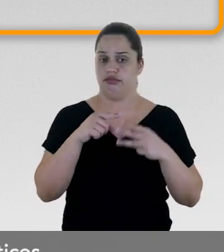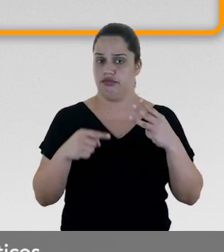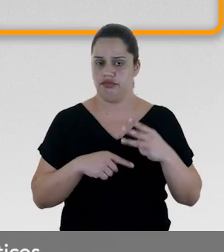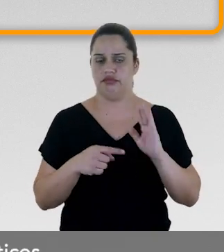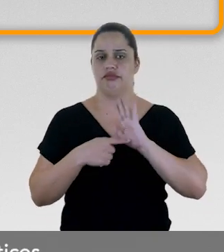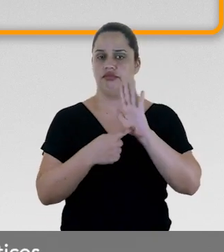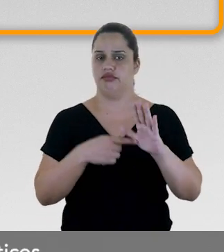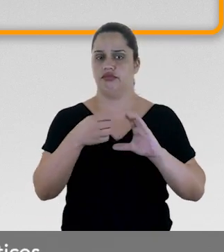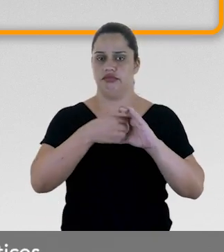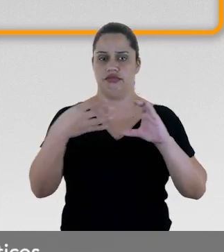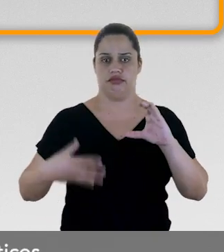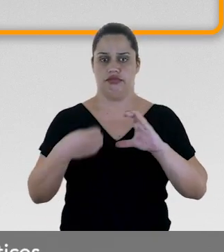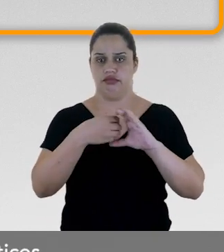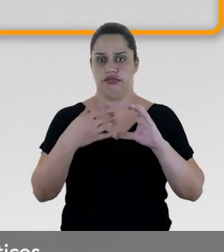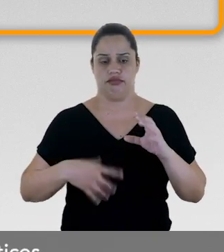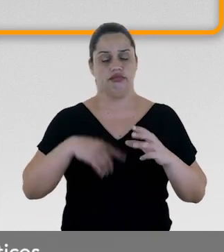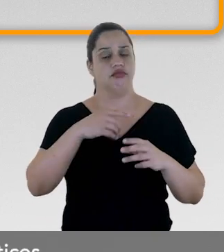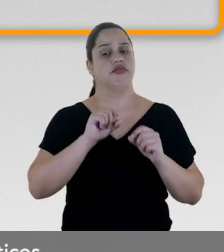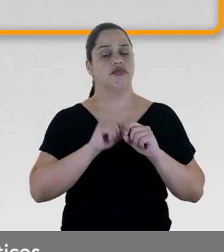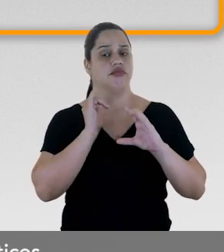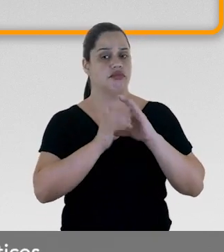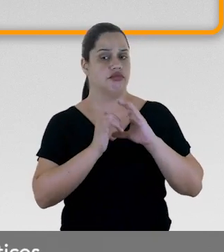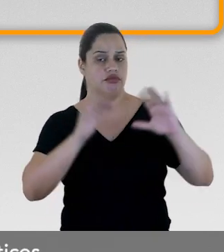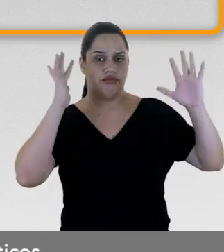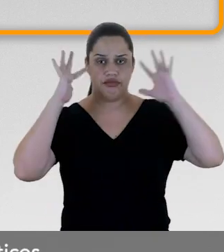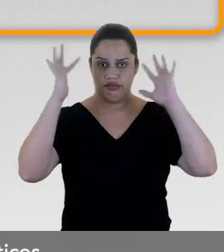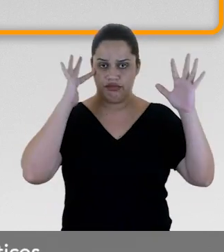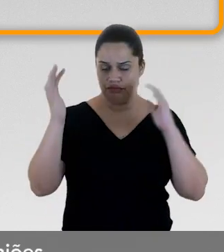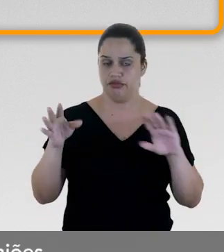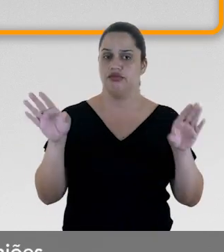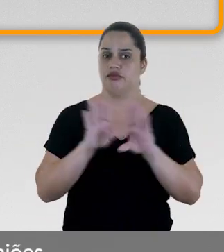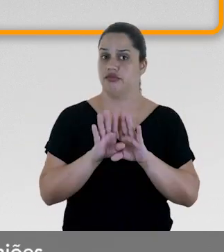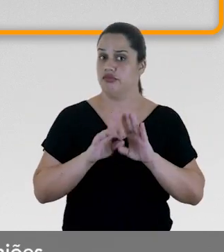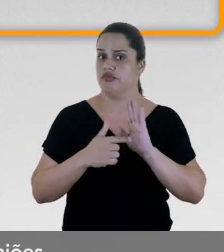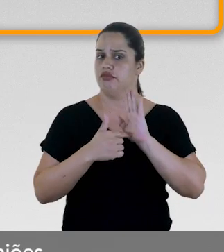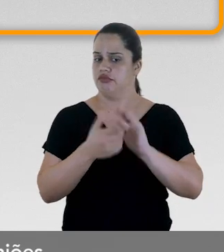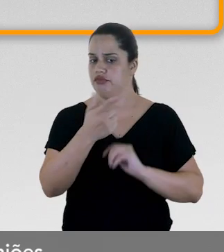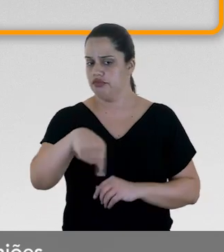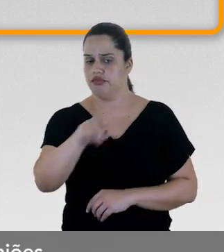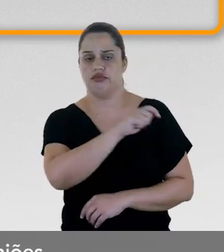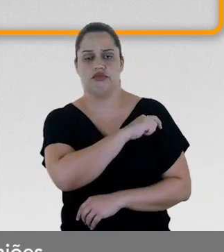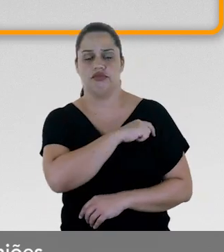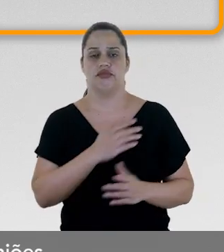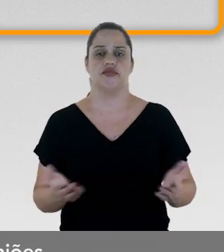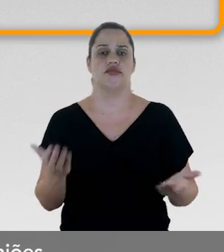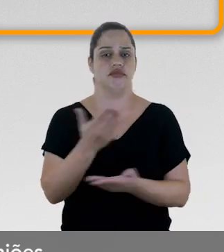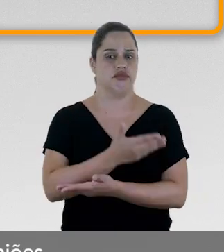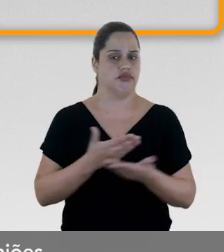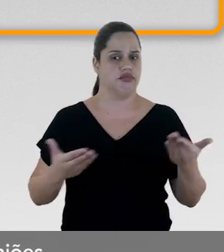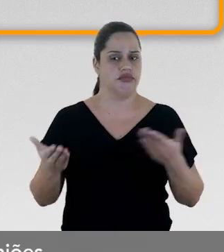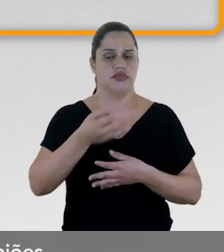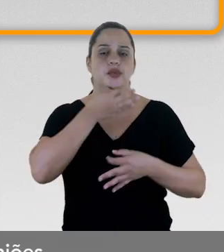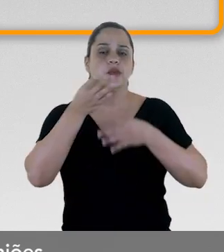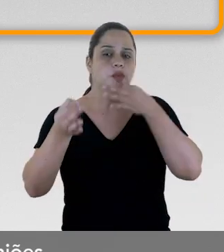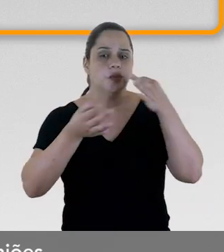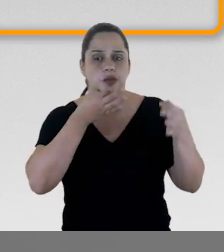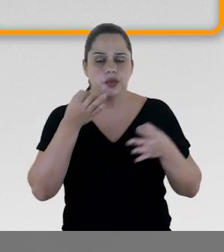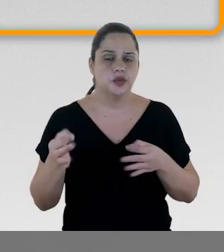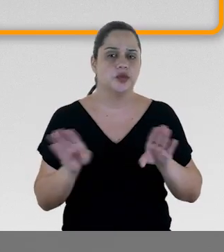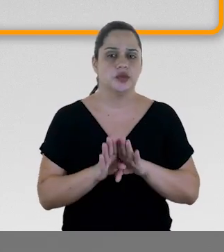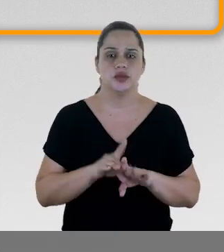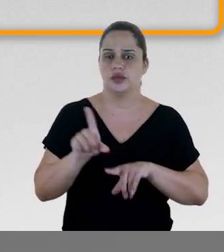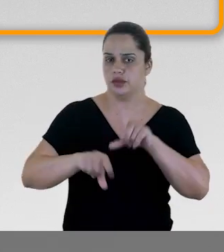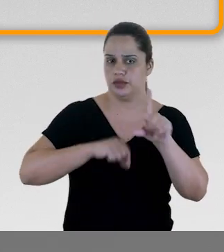destacando as características dos contos fantásticos, deixando que os alunos compartilhem suas opiniões